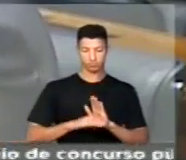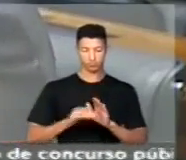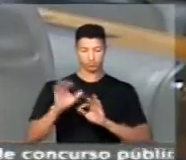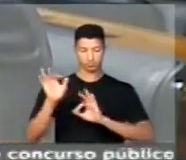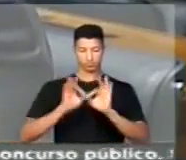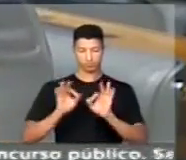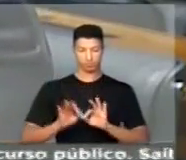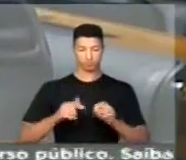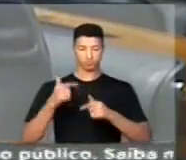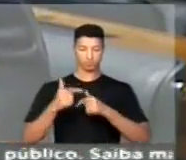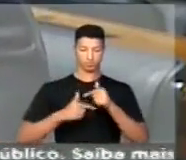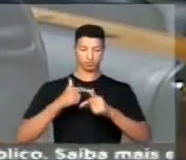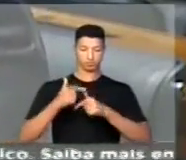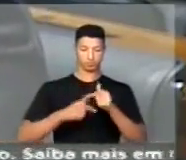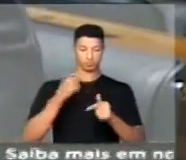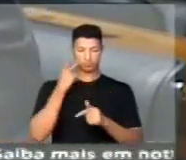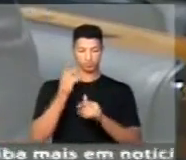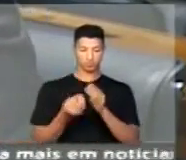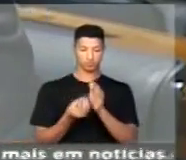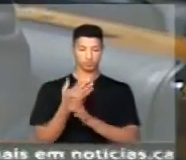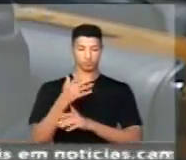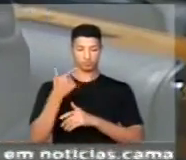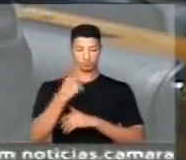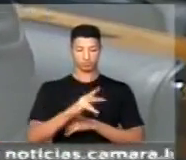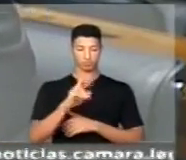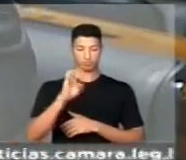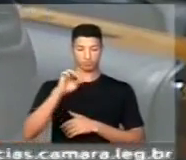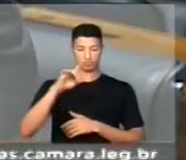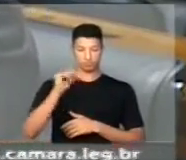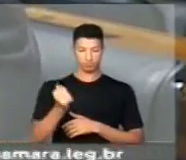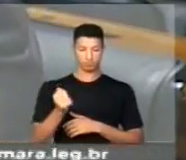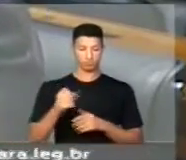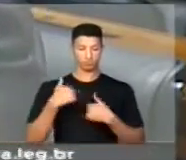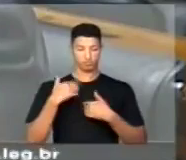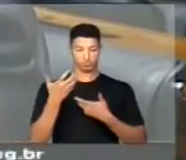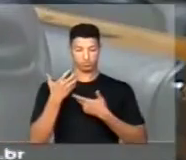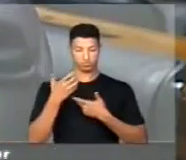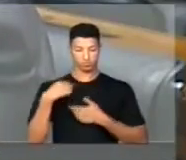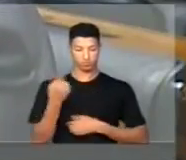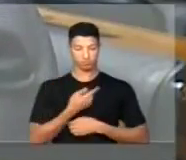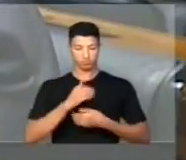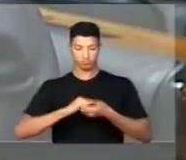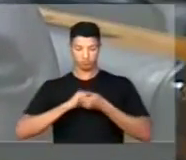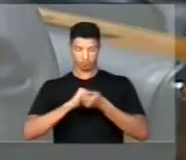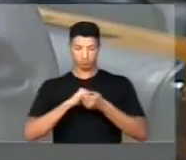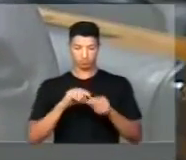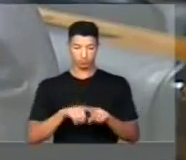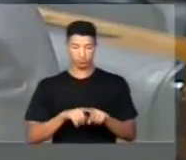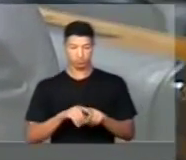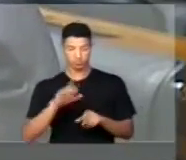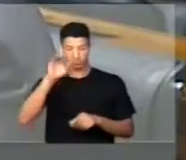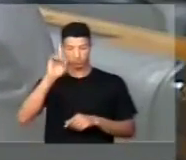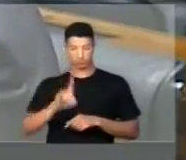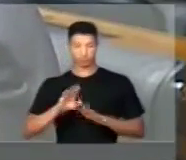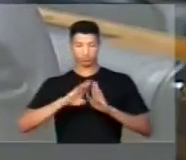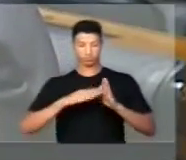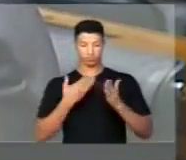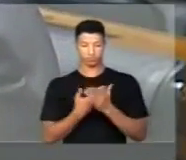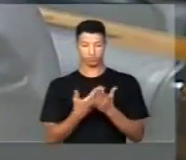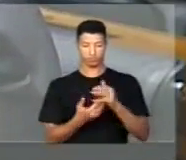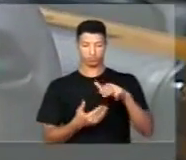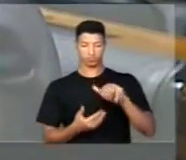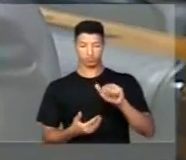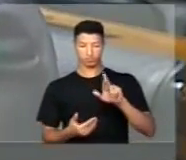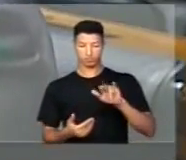arrumar um emprego para gerar a sua própria renda. Então, eu queria deixar aqui os nossos cumprimentos, também ao diretor da escola, Marinho,